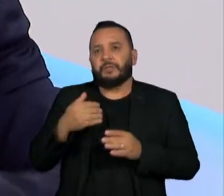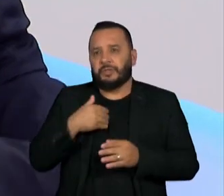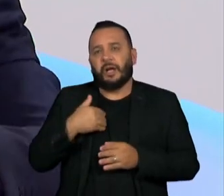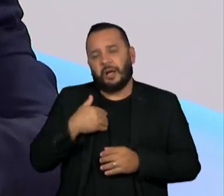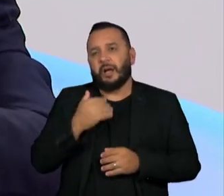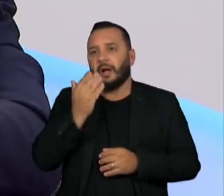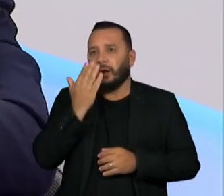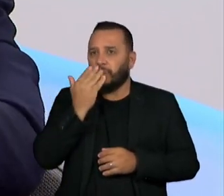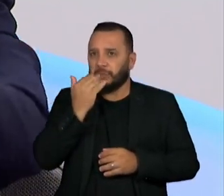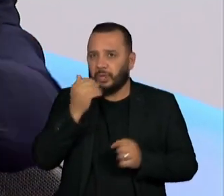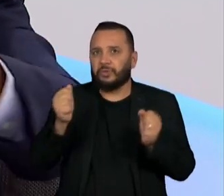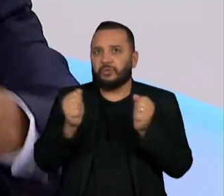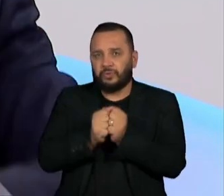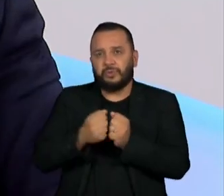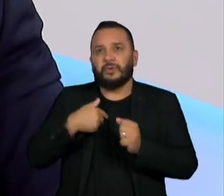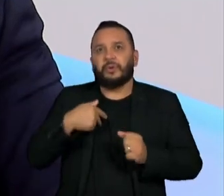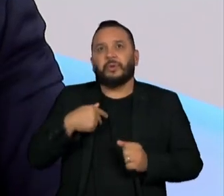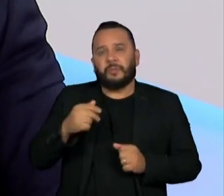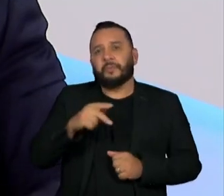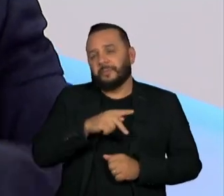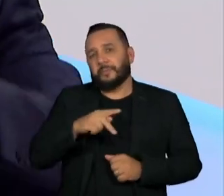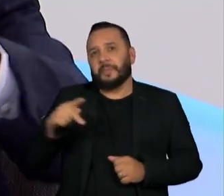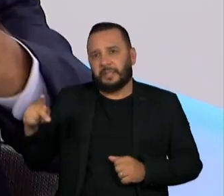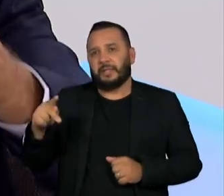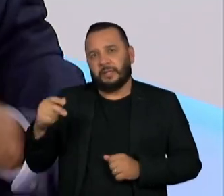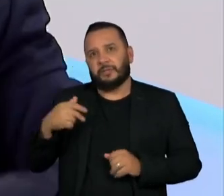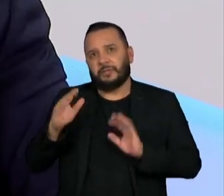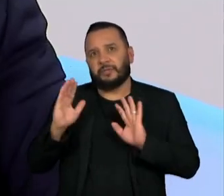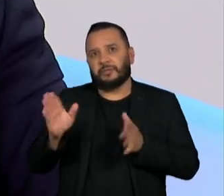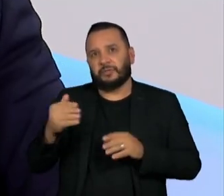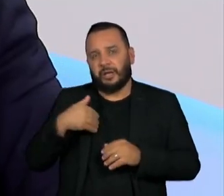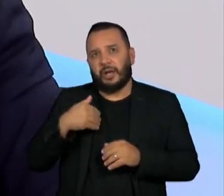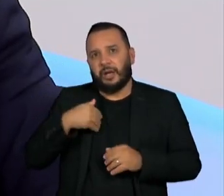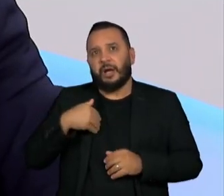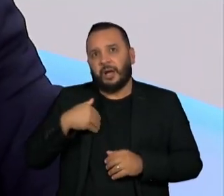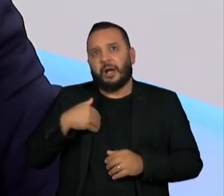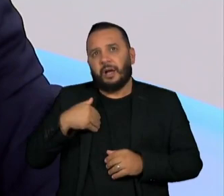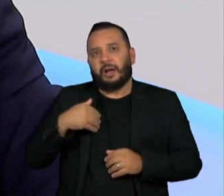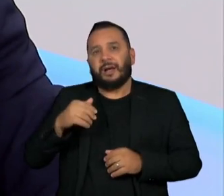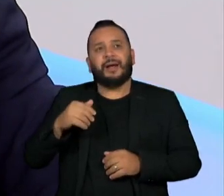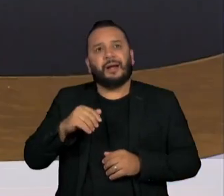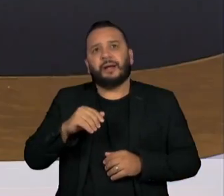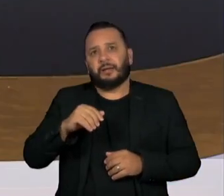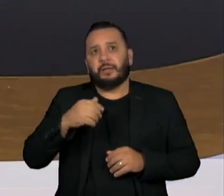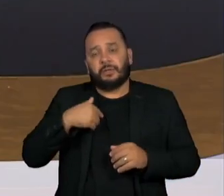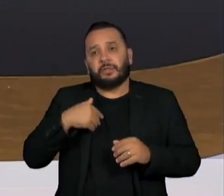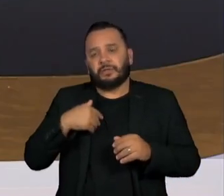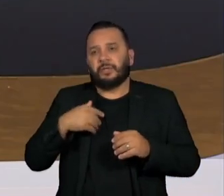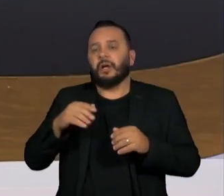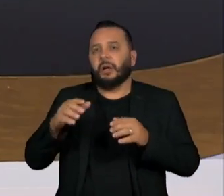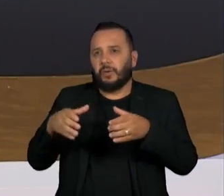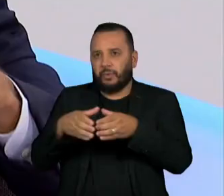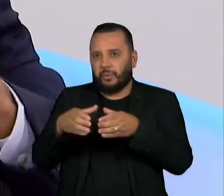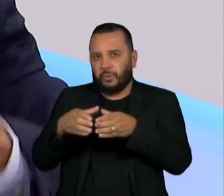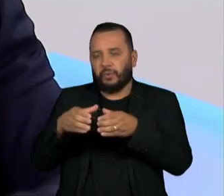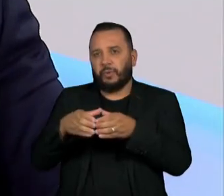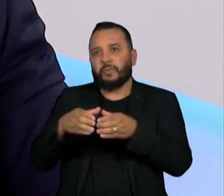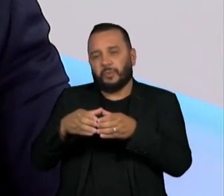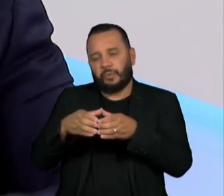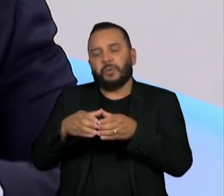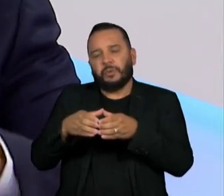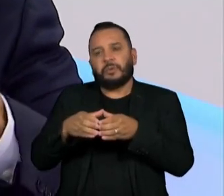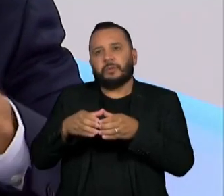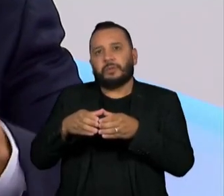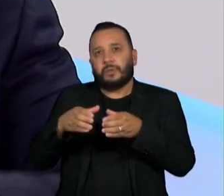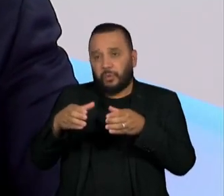semana para exatamente falar com ele como é que vai ser, quando eu posso ir na CAE para fazer as explicações... Comissão de Assuntos Econômicos. Perdão, perdão, gente, perdão a quem